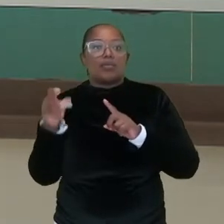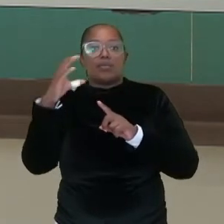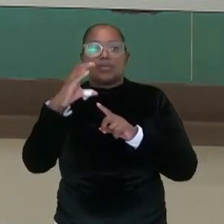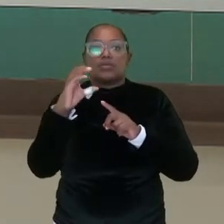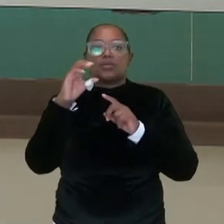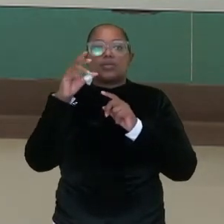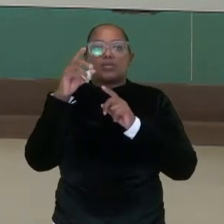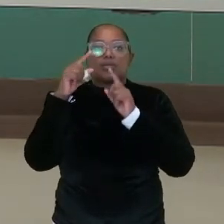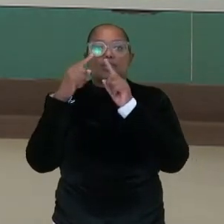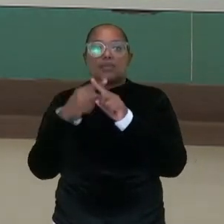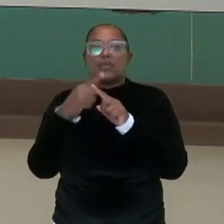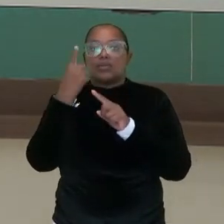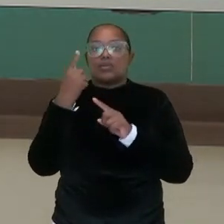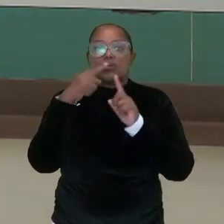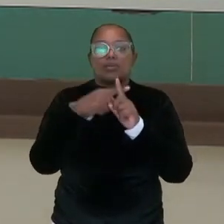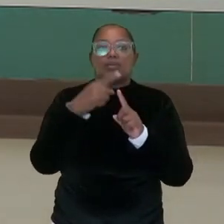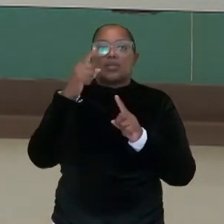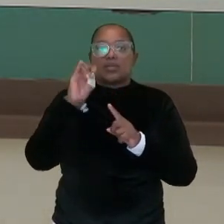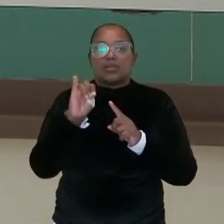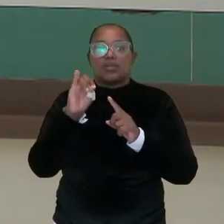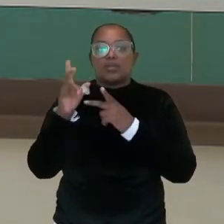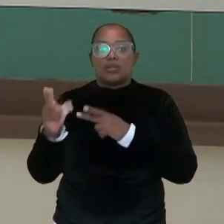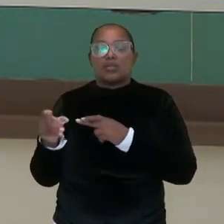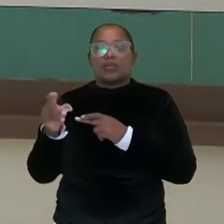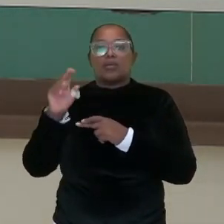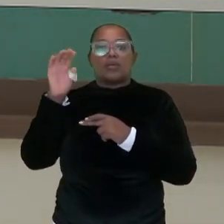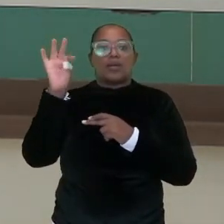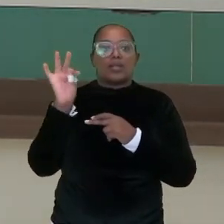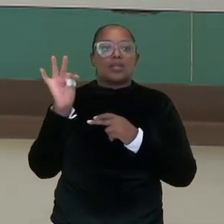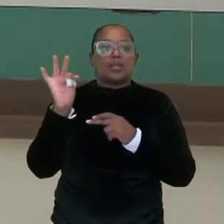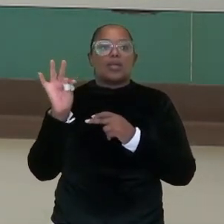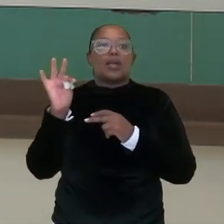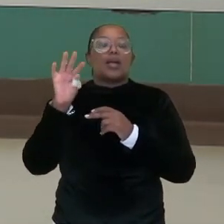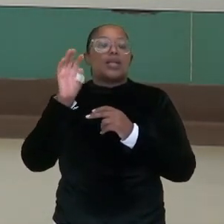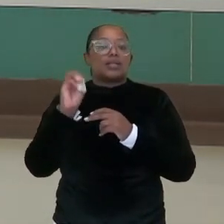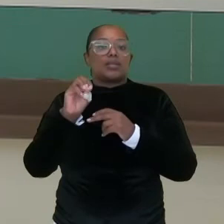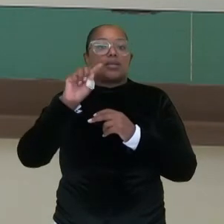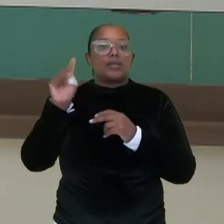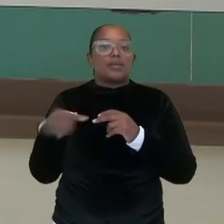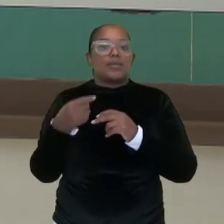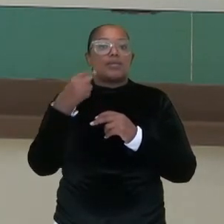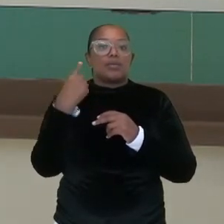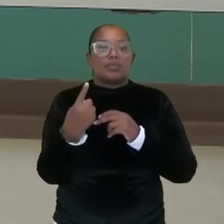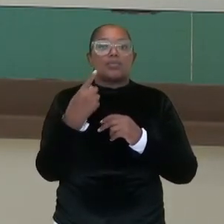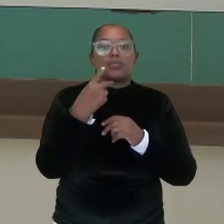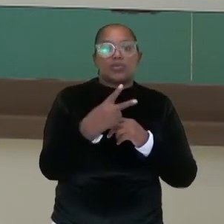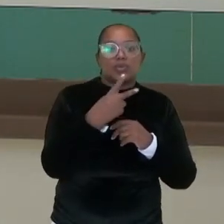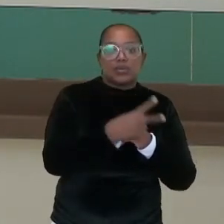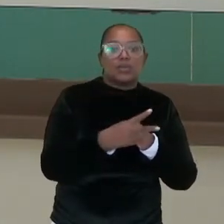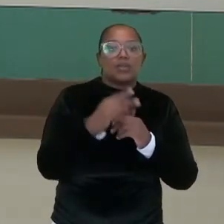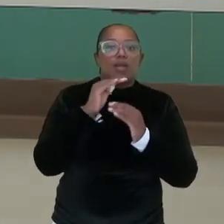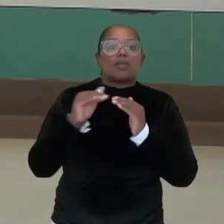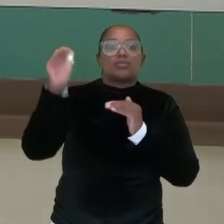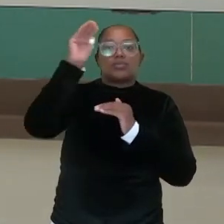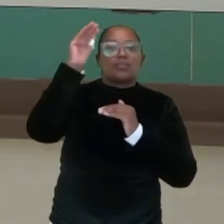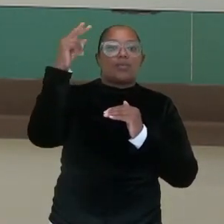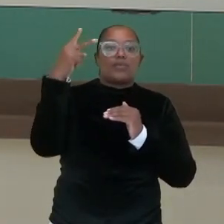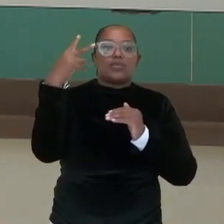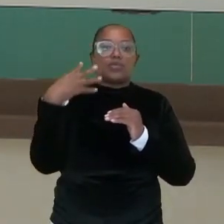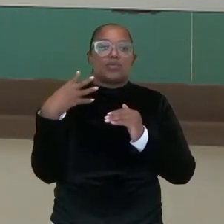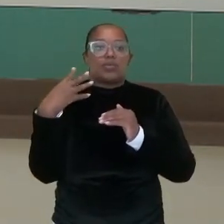1 mais I elevado na T. Capital R$ 5.000, a taxa 0,0122 elevado na 24.